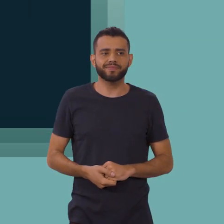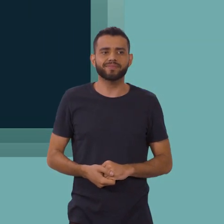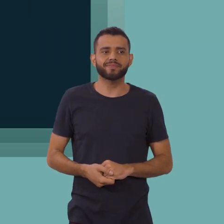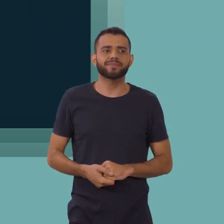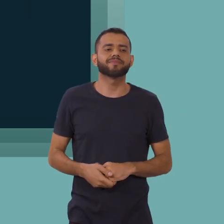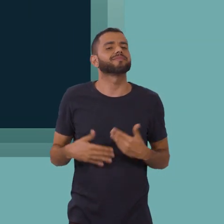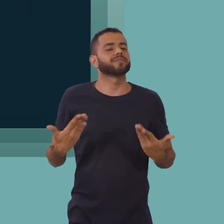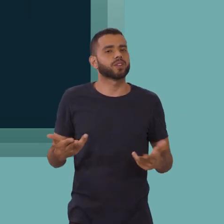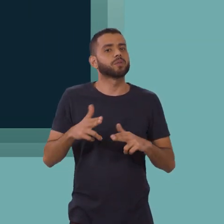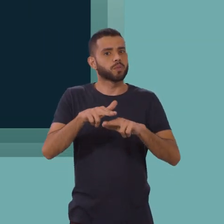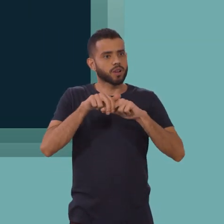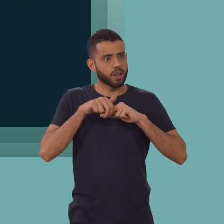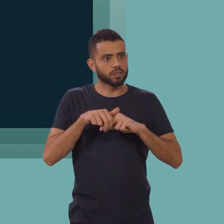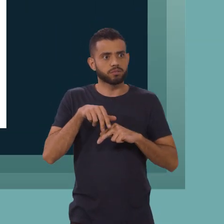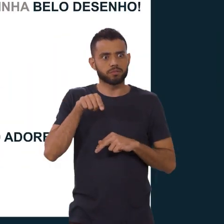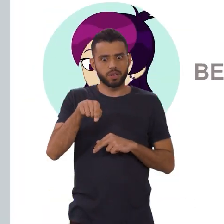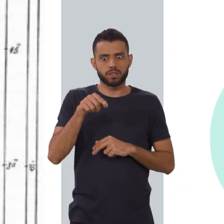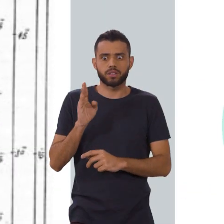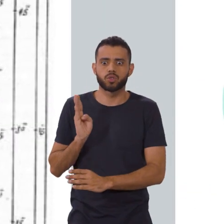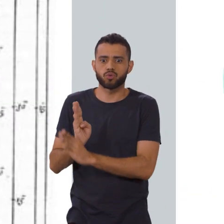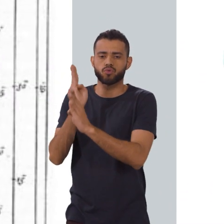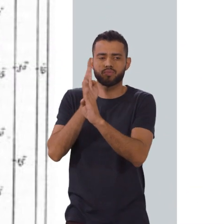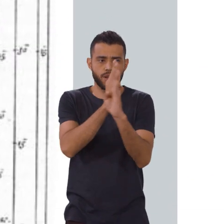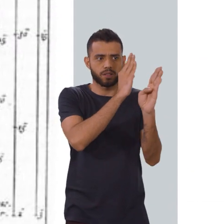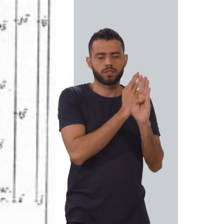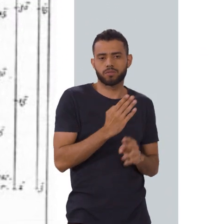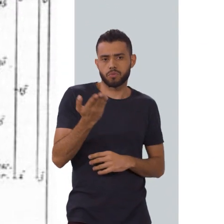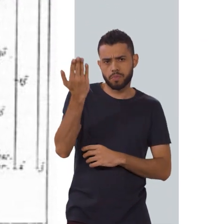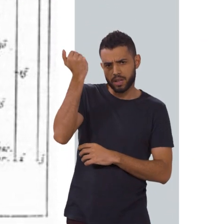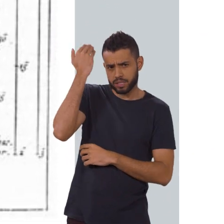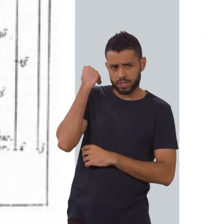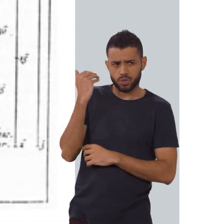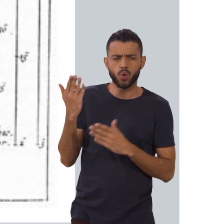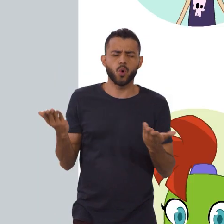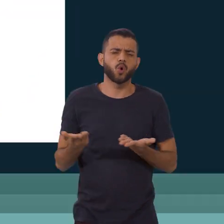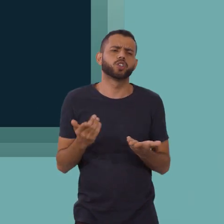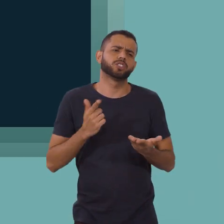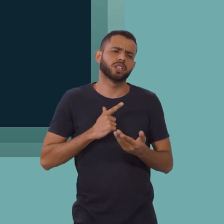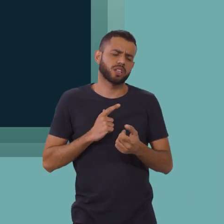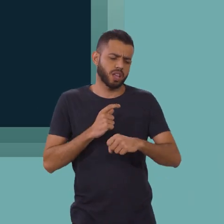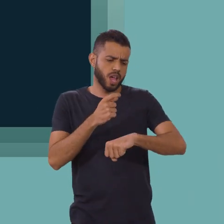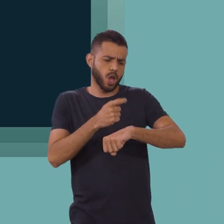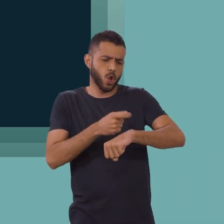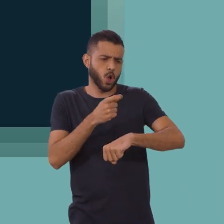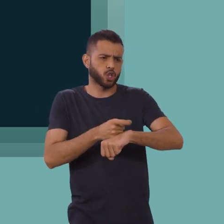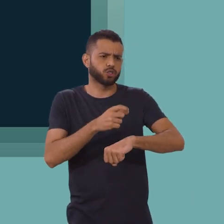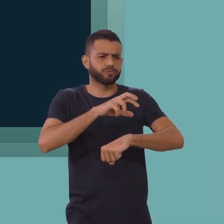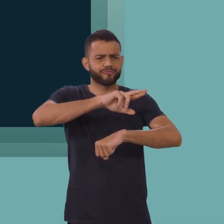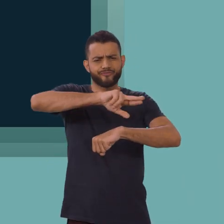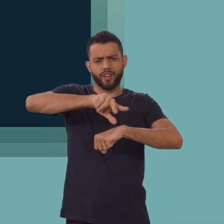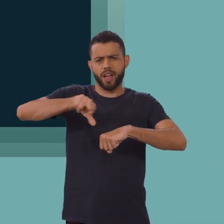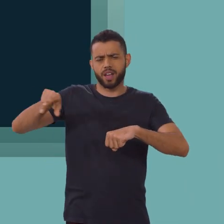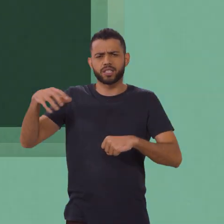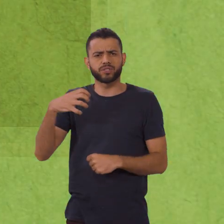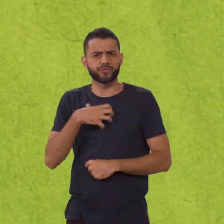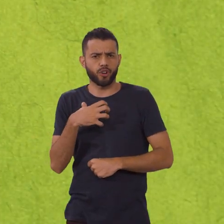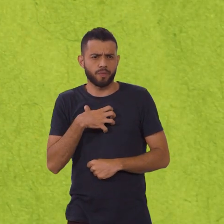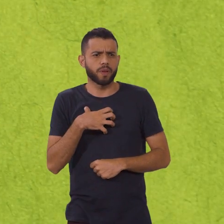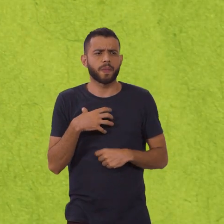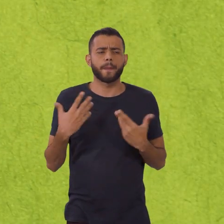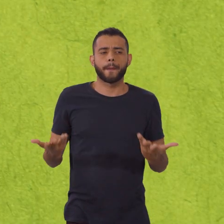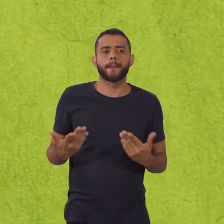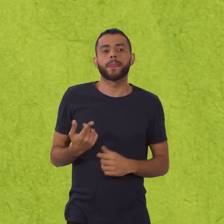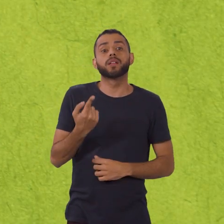Graças a essas incríveis descobertas do passado, hoje temos relógios das mais diversas formas e modelos!